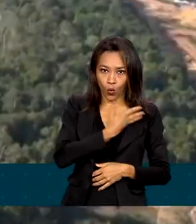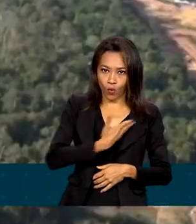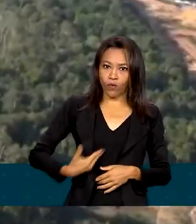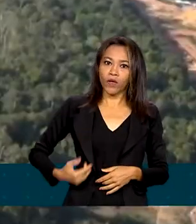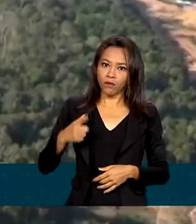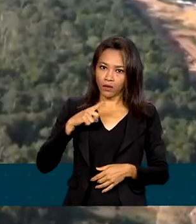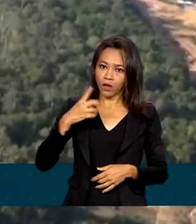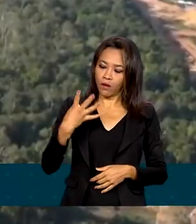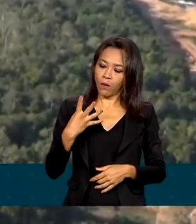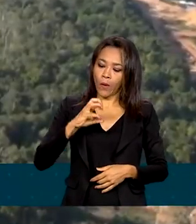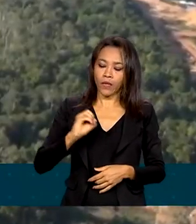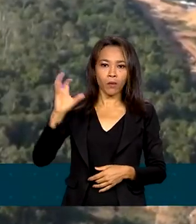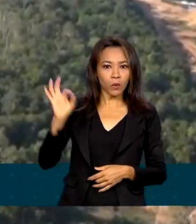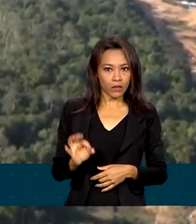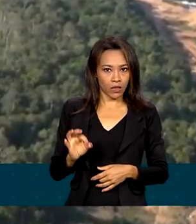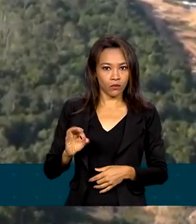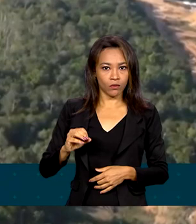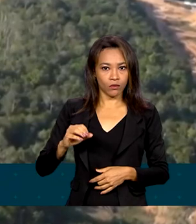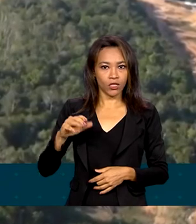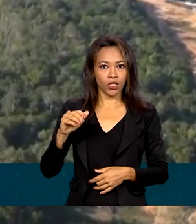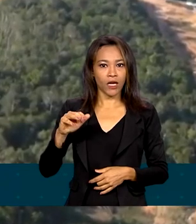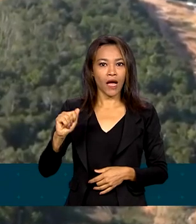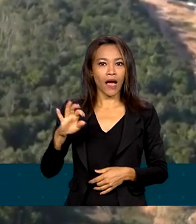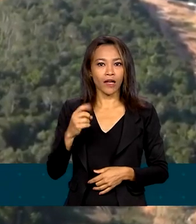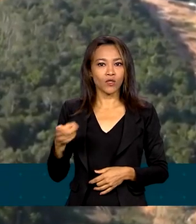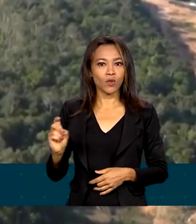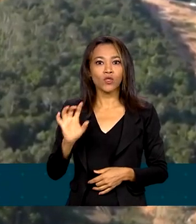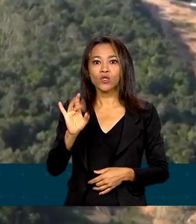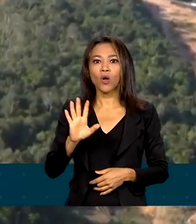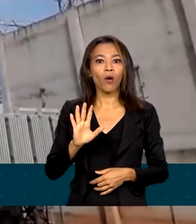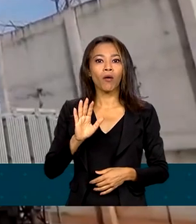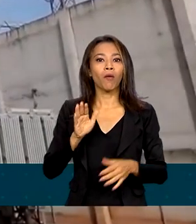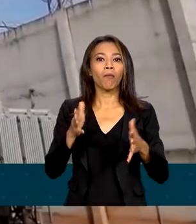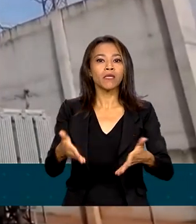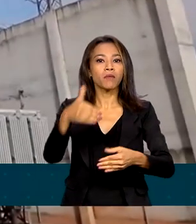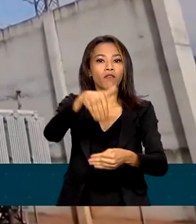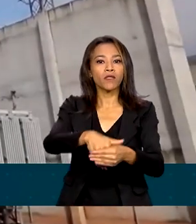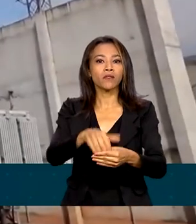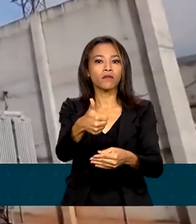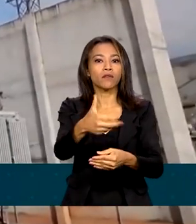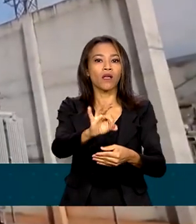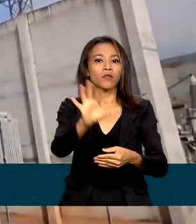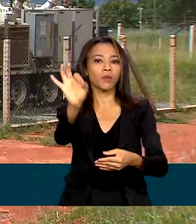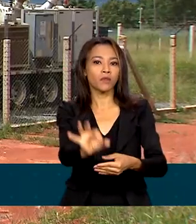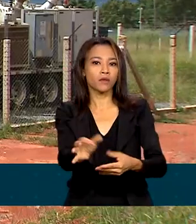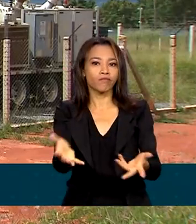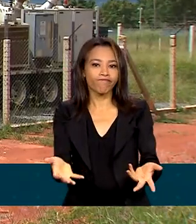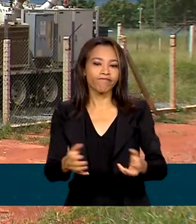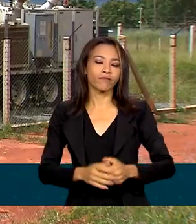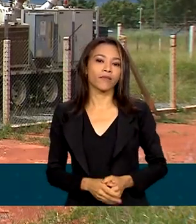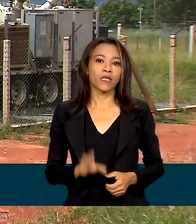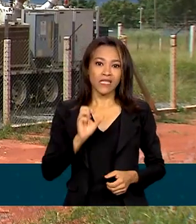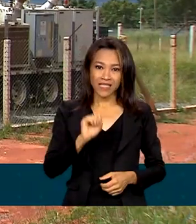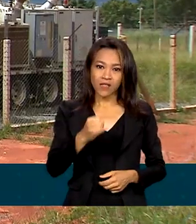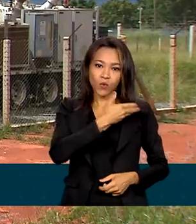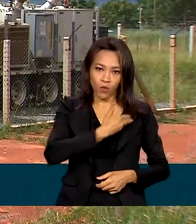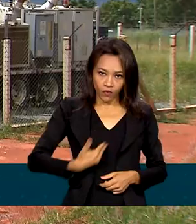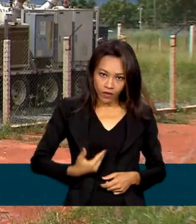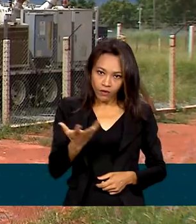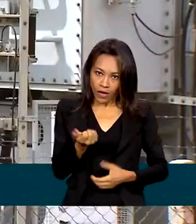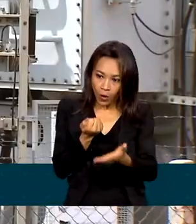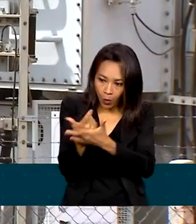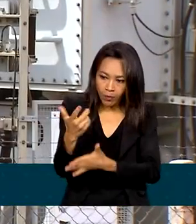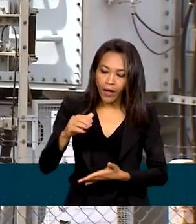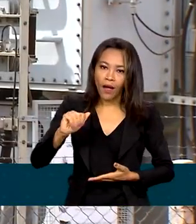das ações, o governo só participa na votação com 10%. Segundo, se o governo quiser comprar ações,